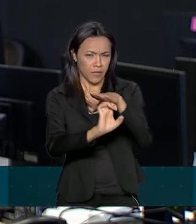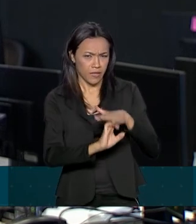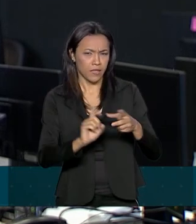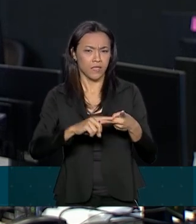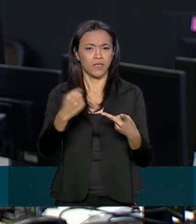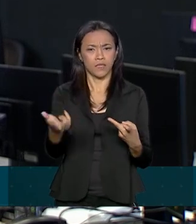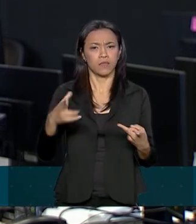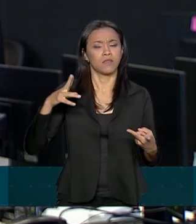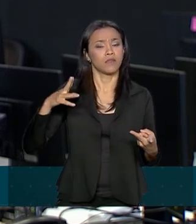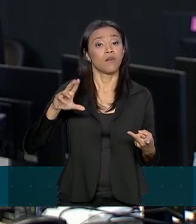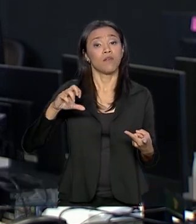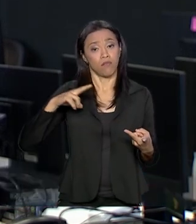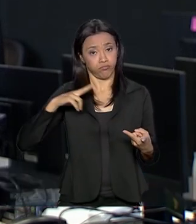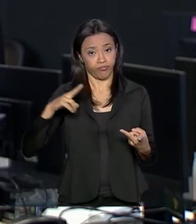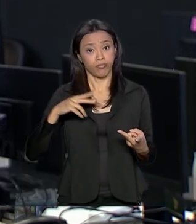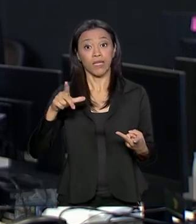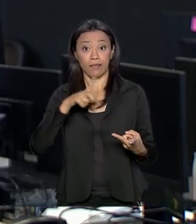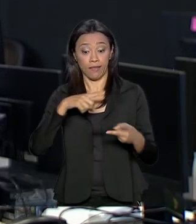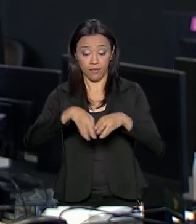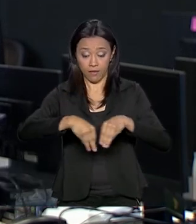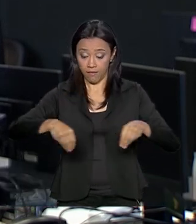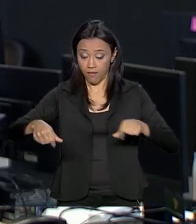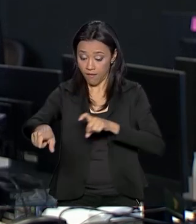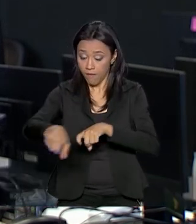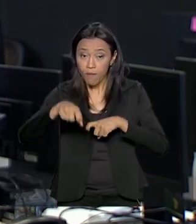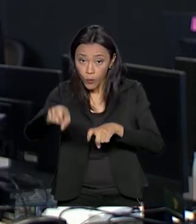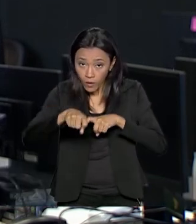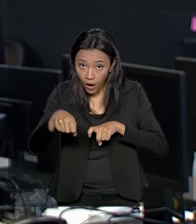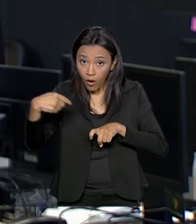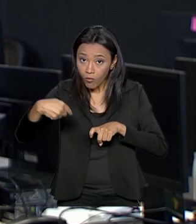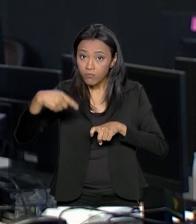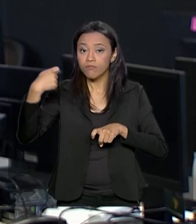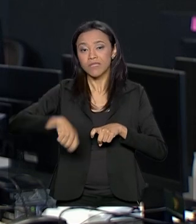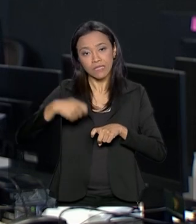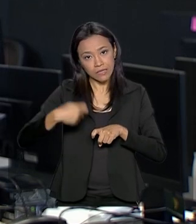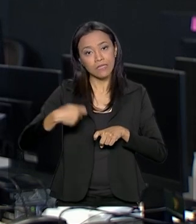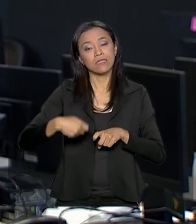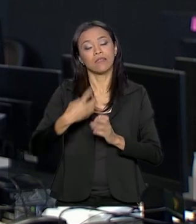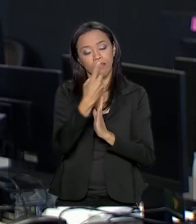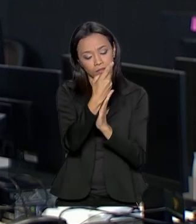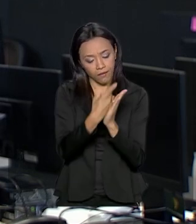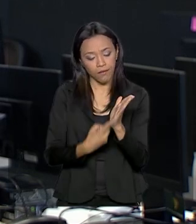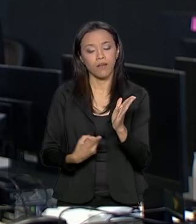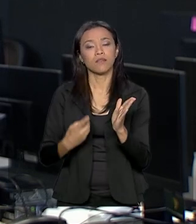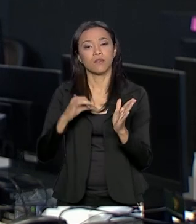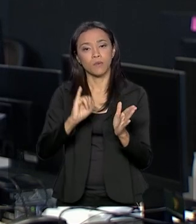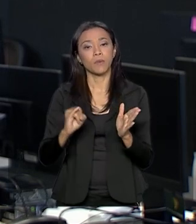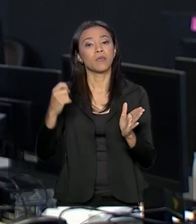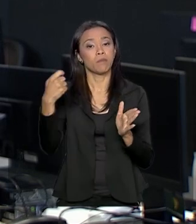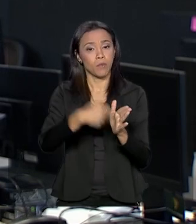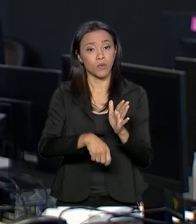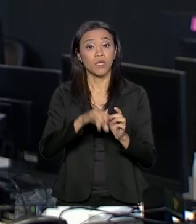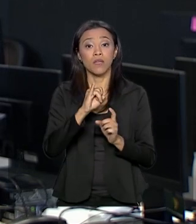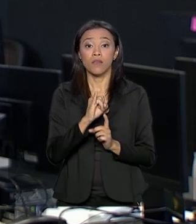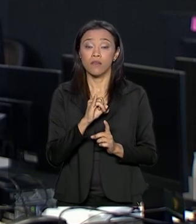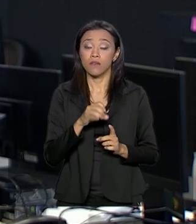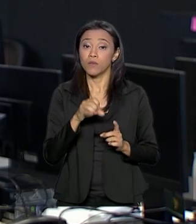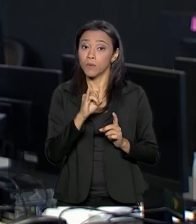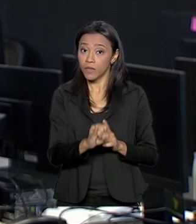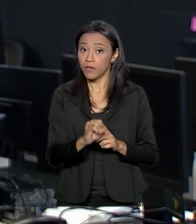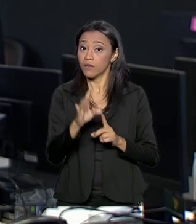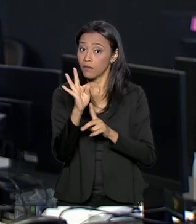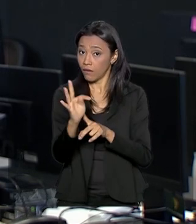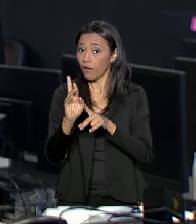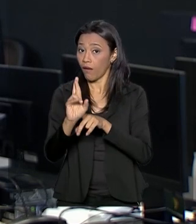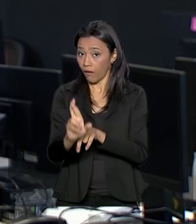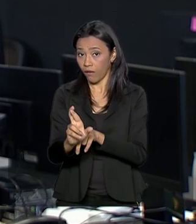detentora de qualquer título de um imóvel rural é obrigada a declarar o imposto territorial rural, ITR. O prazo termina hoje